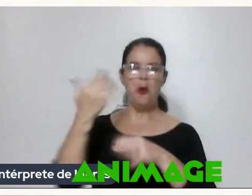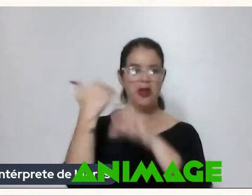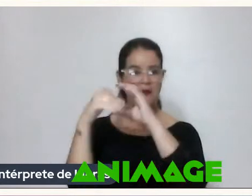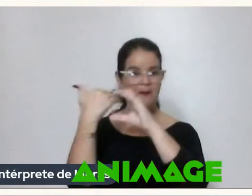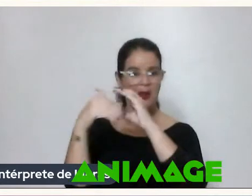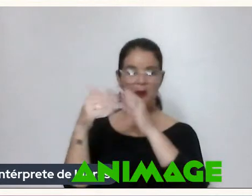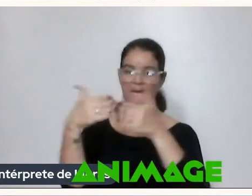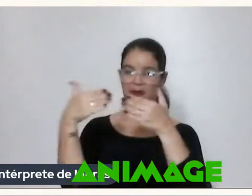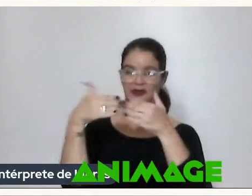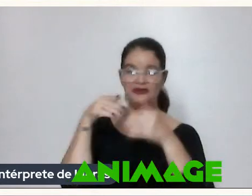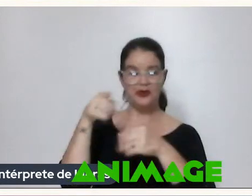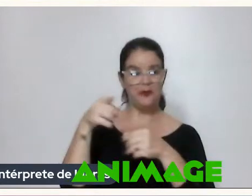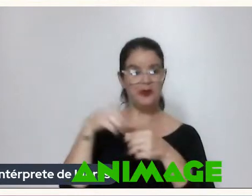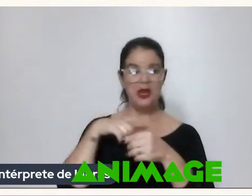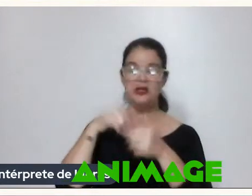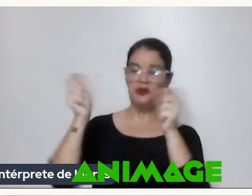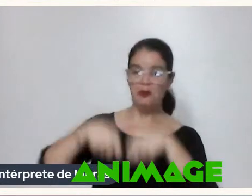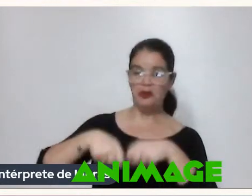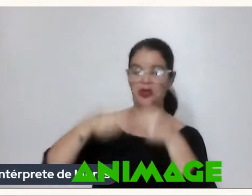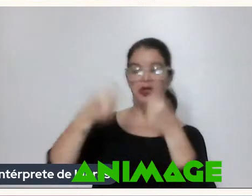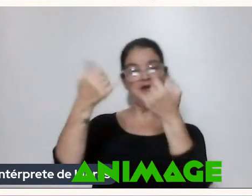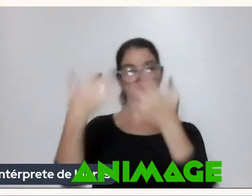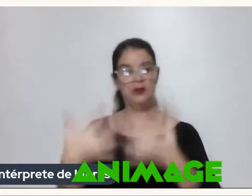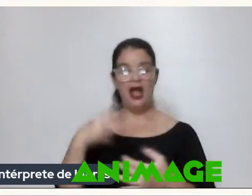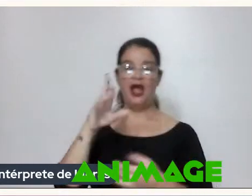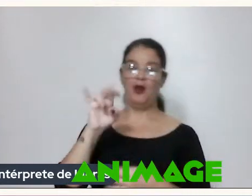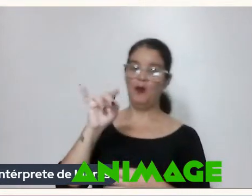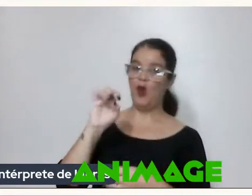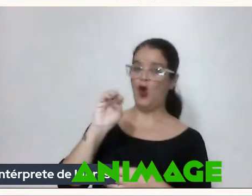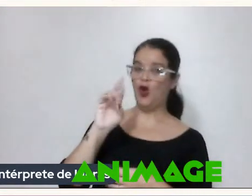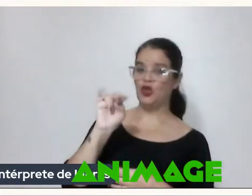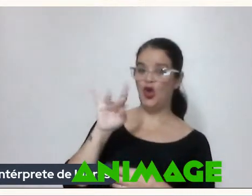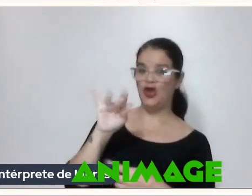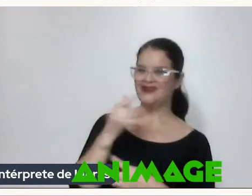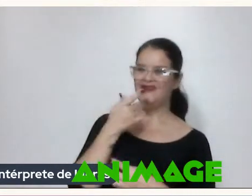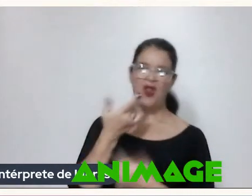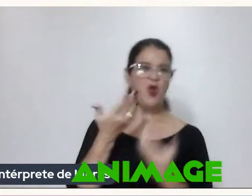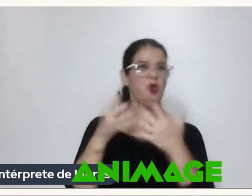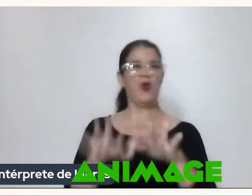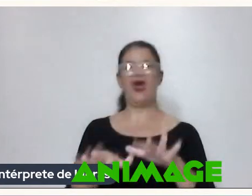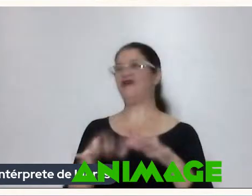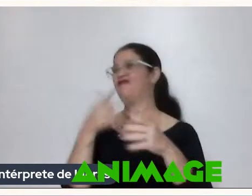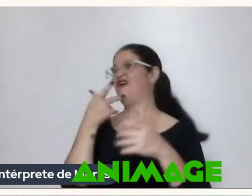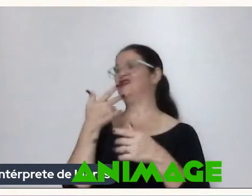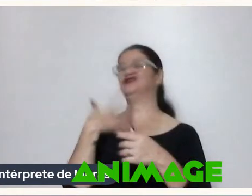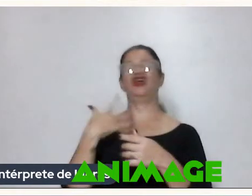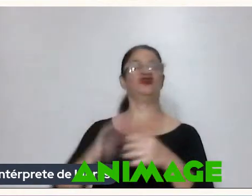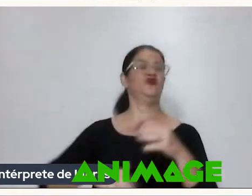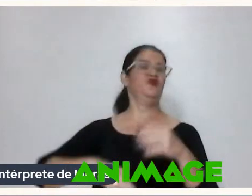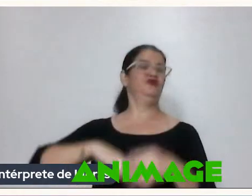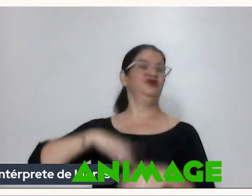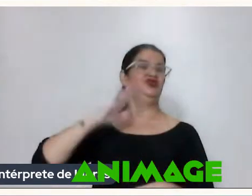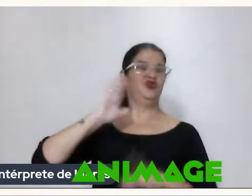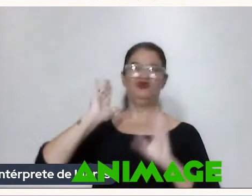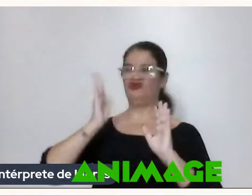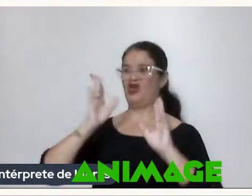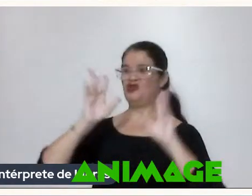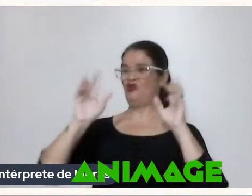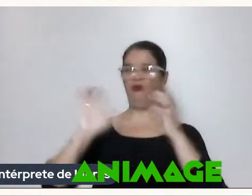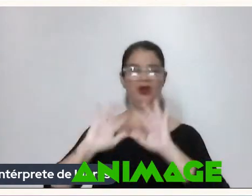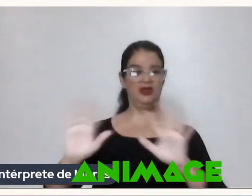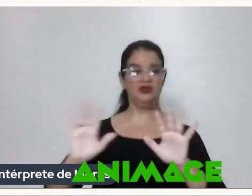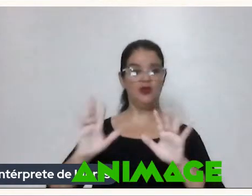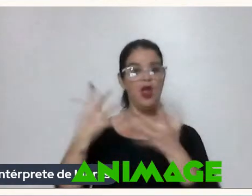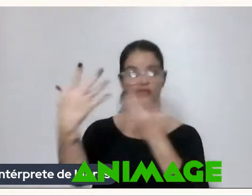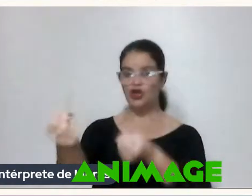Se ele deixaria Falar Sobre a Rebordosa Até porque ele Estava ali Meio Não quero mais Falar disso Já me encheram Sobre isso Eles